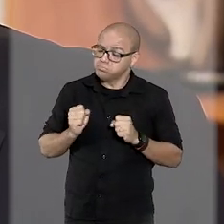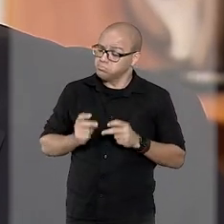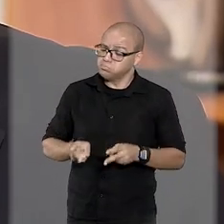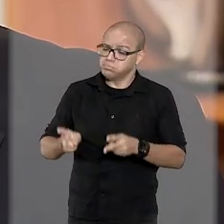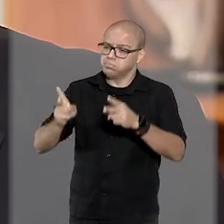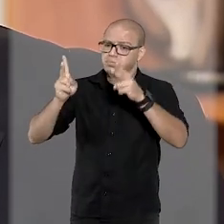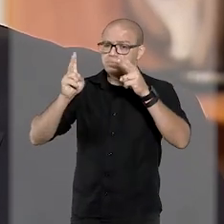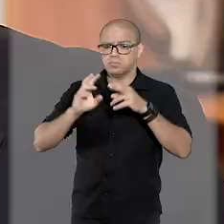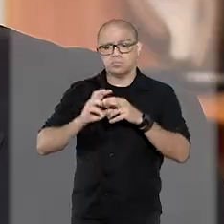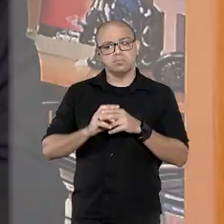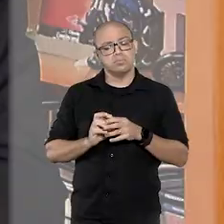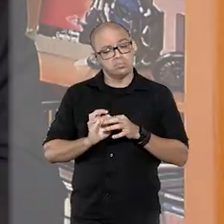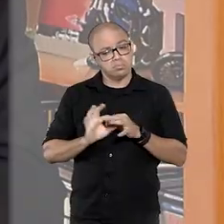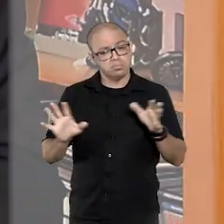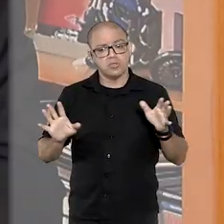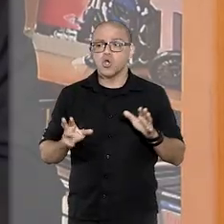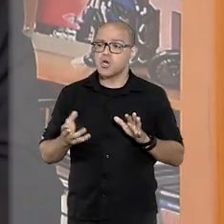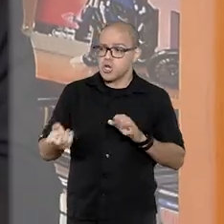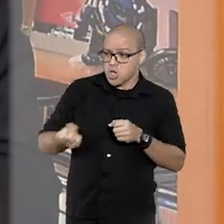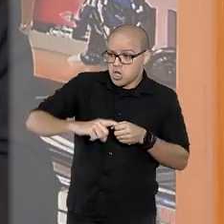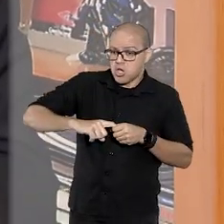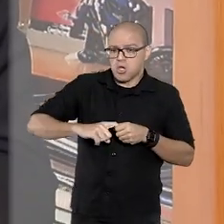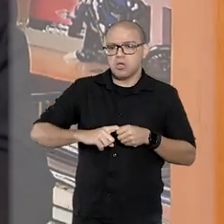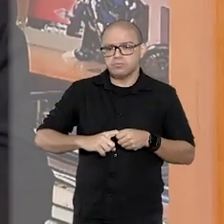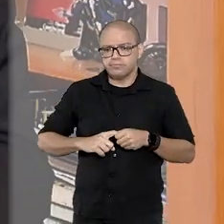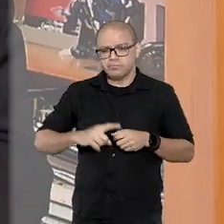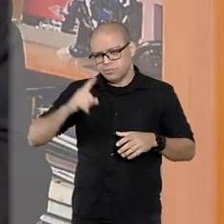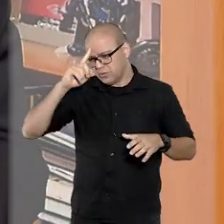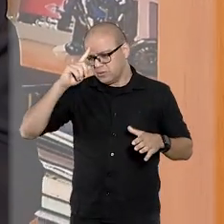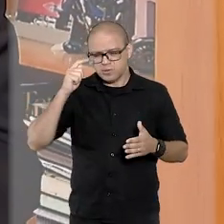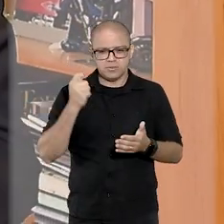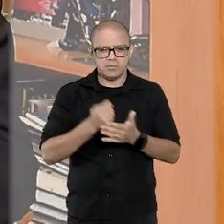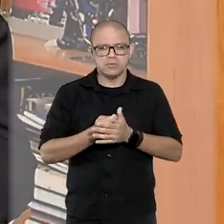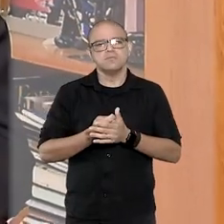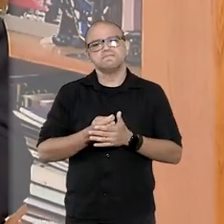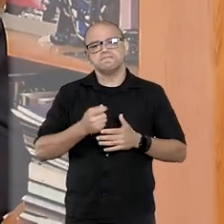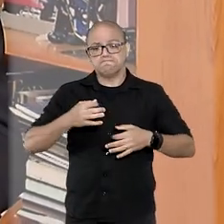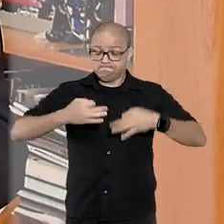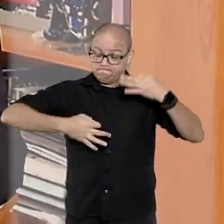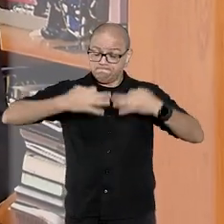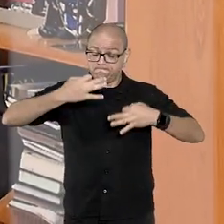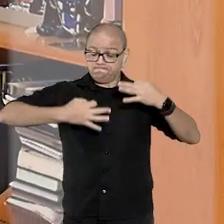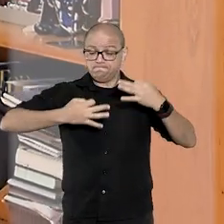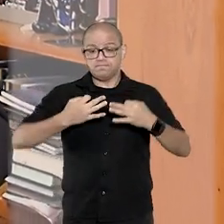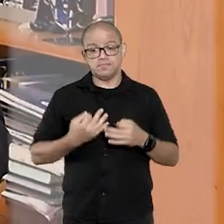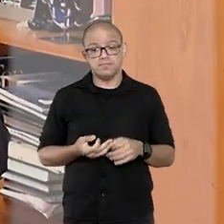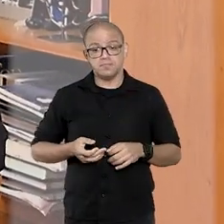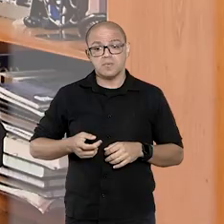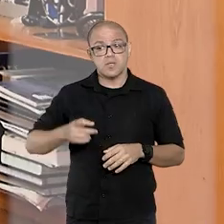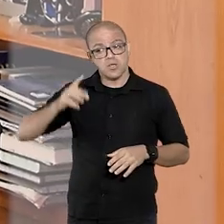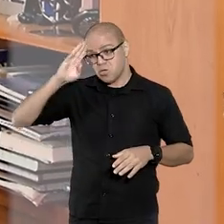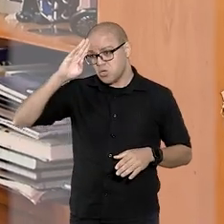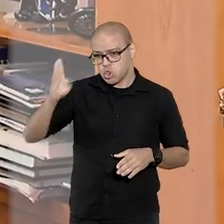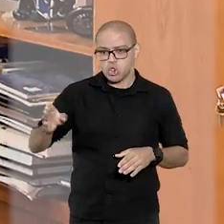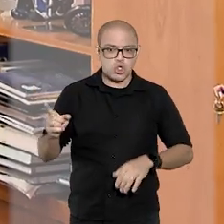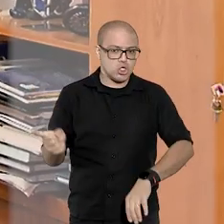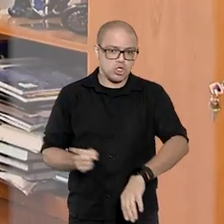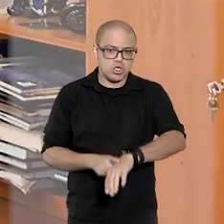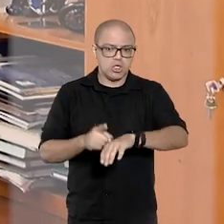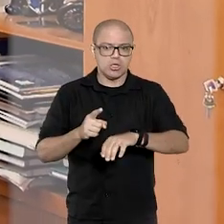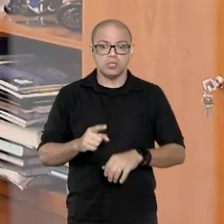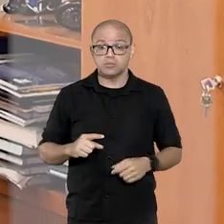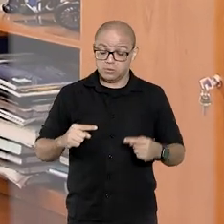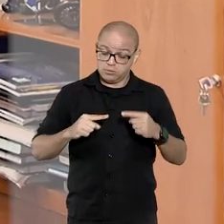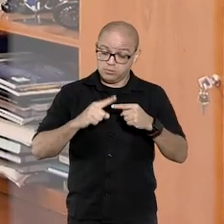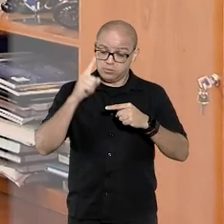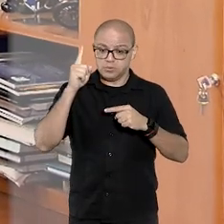assim enquanto recorre, porque a sentença condenatória do Tribunal do Júri não comporta execução imediata, conforme